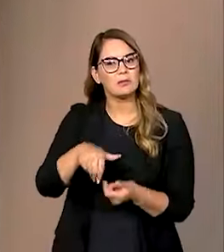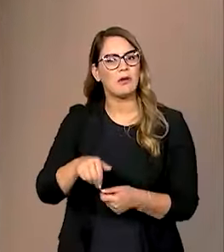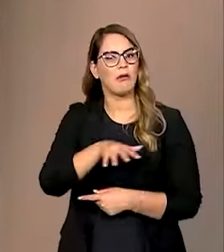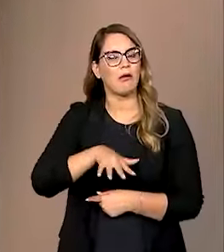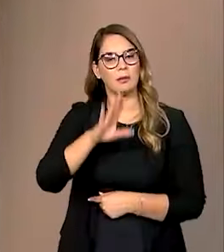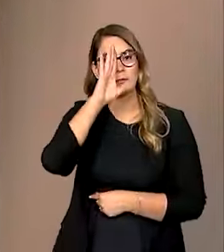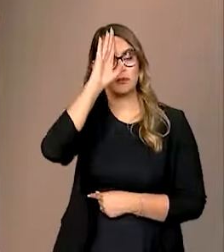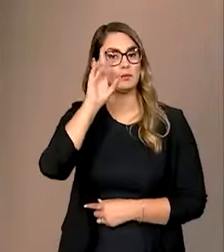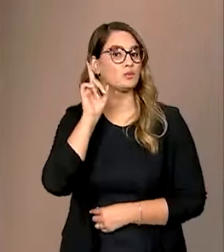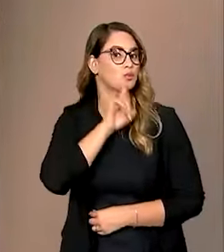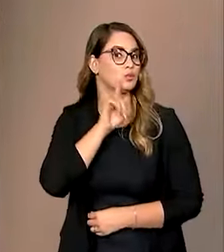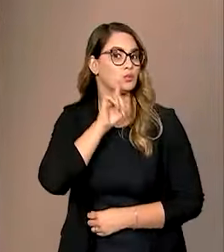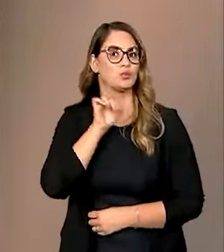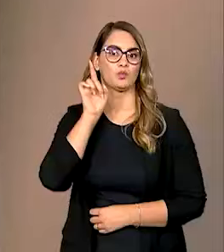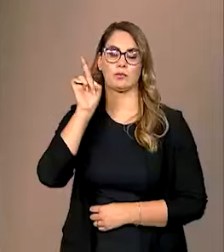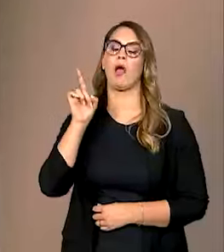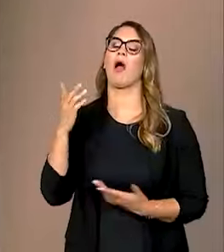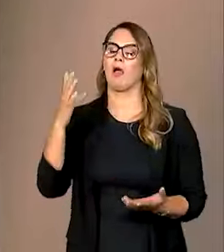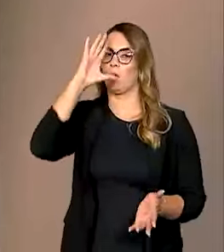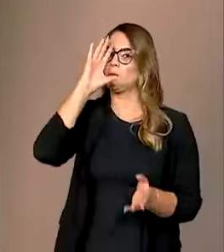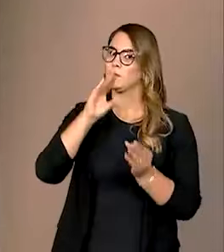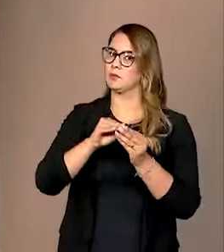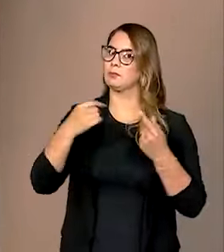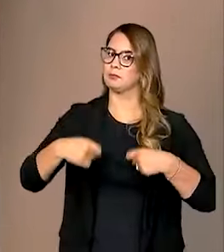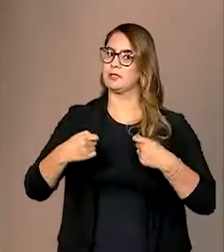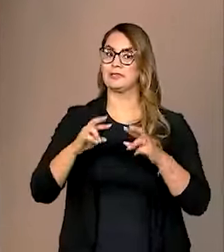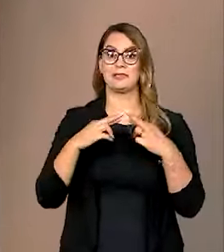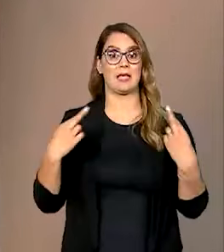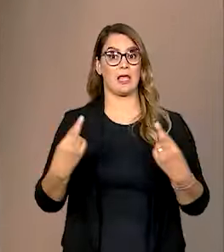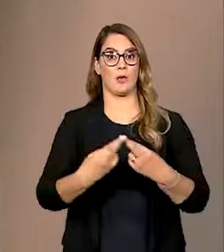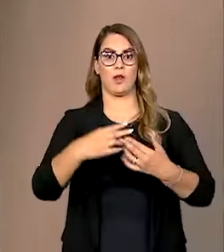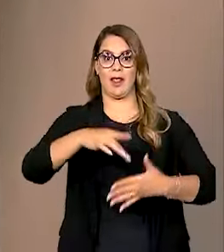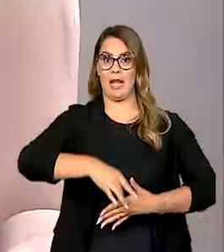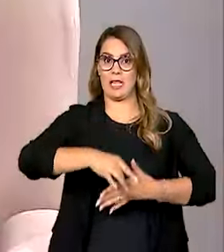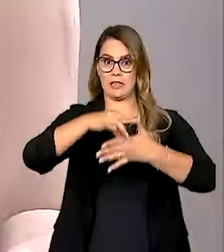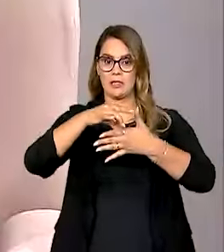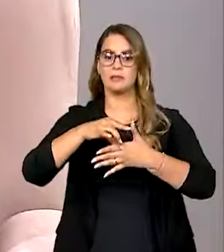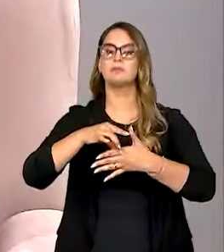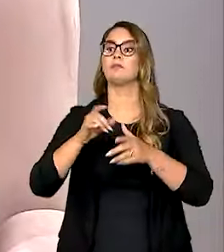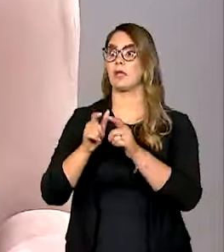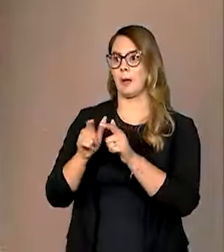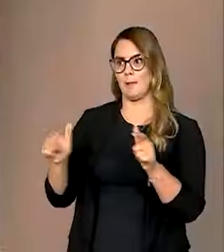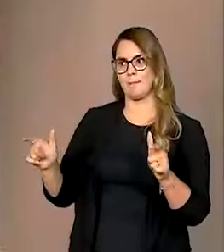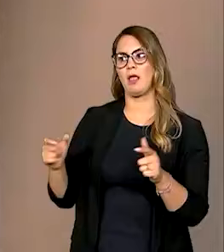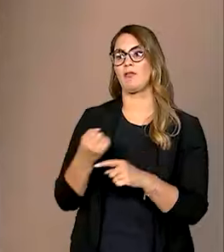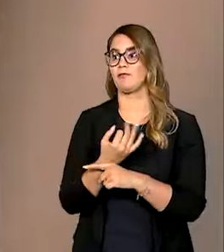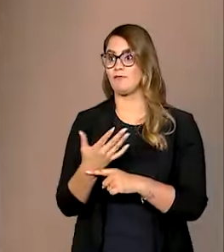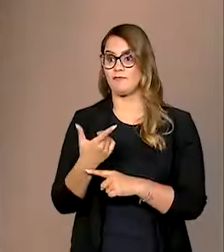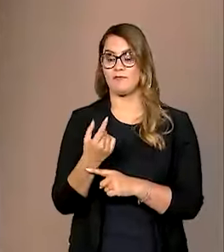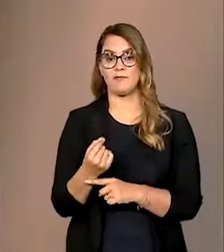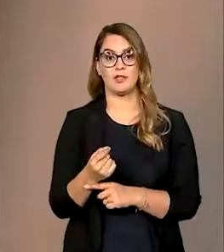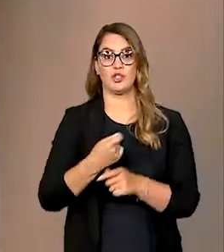mercados, principalmente nos Estados Unidos, chegou-se à conclusão de que era preciso ter uma reunião de líderes. A ampliar esse leque. 20 maiores economias do mundo,